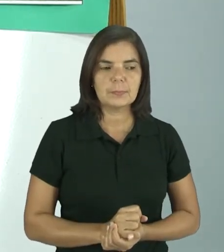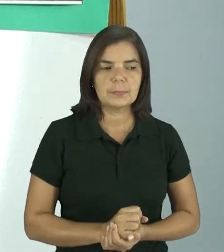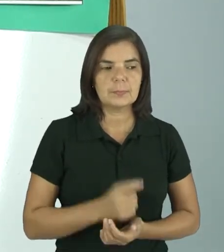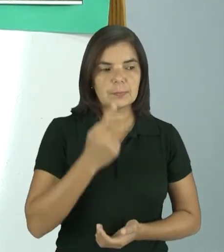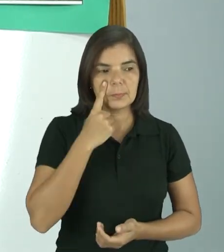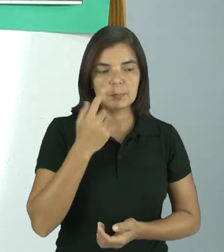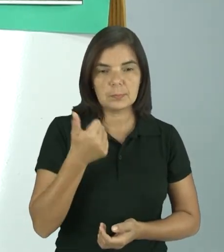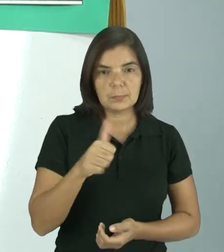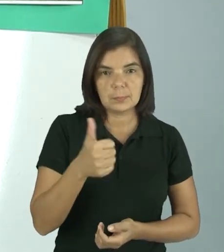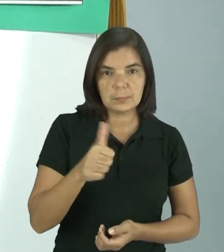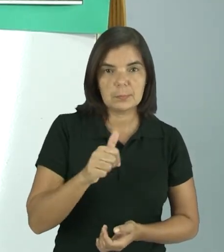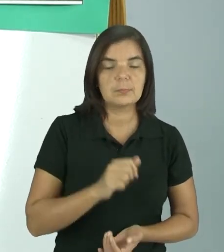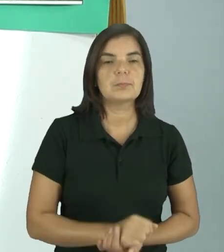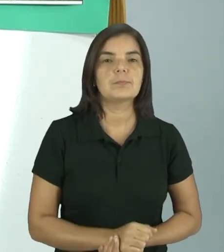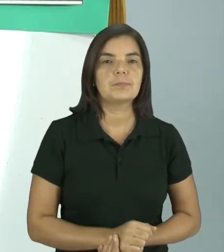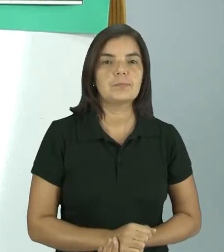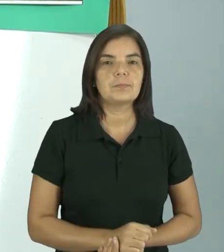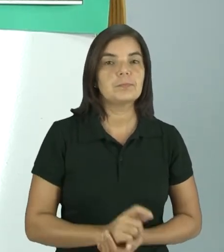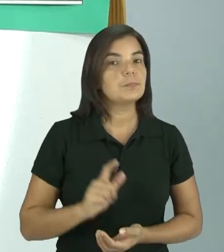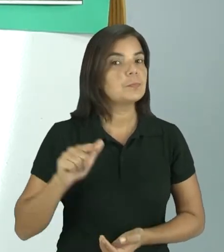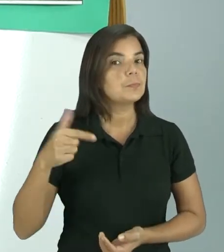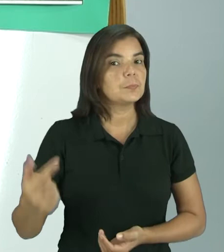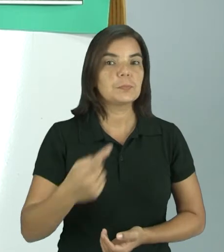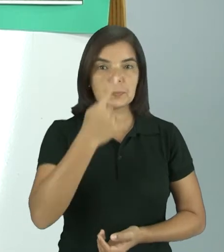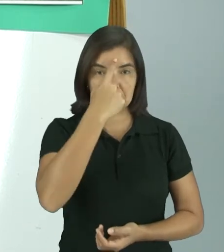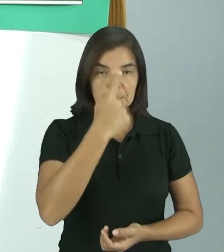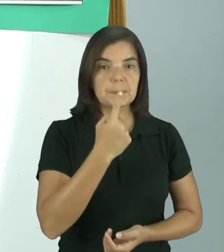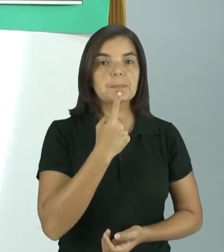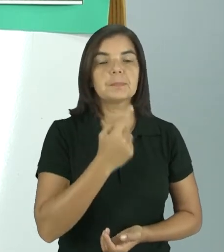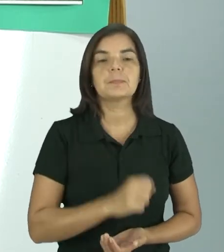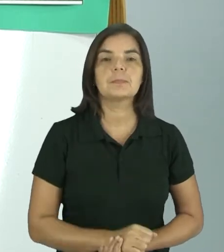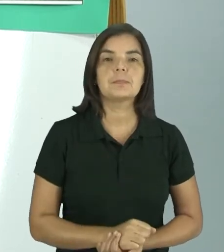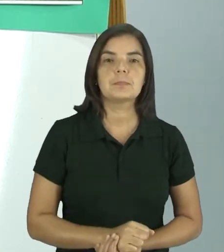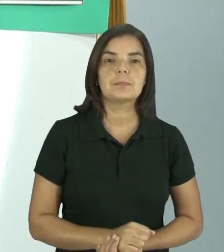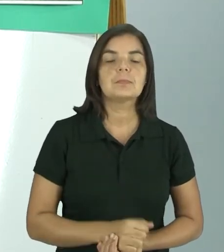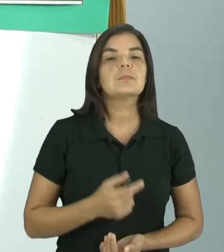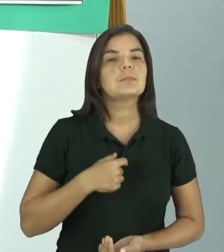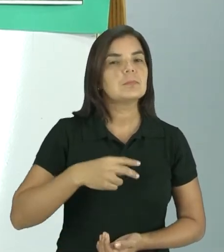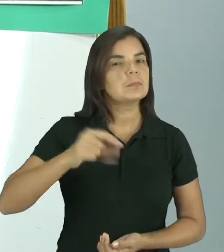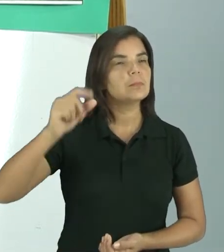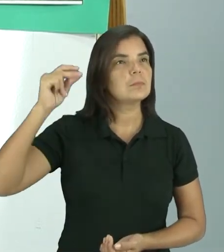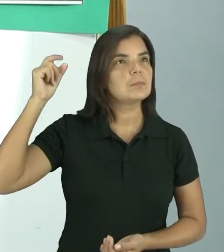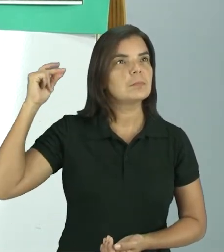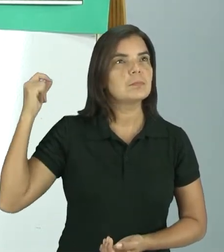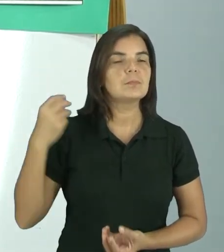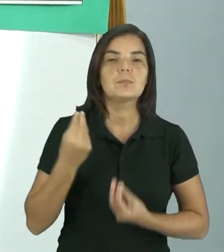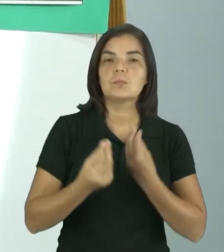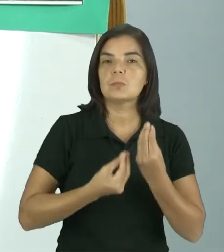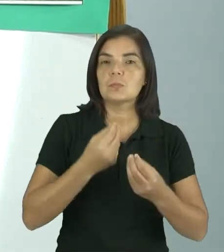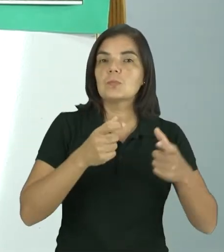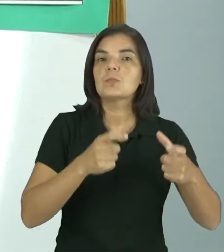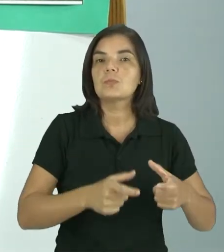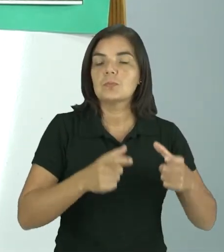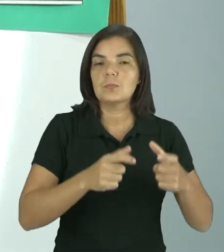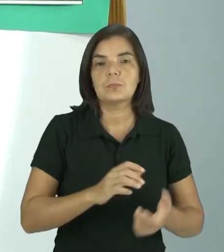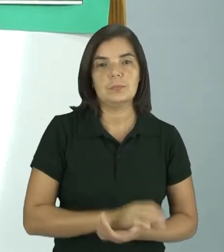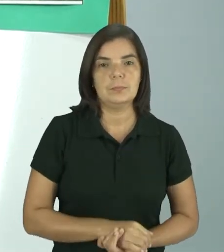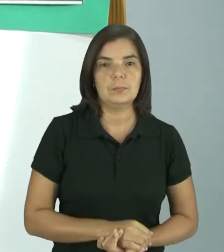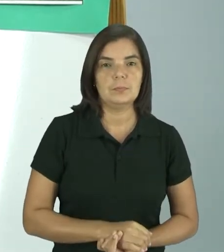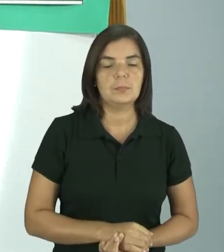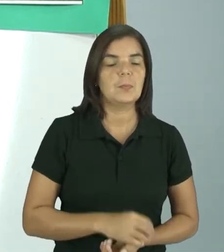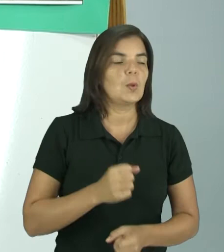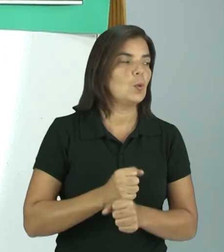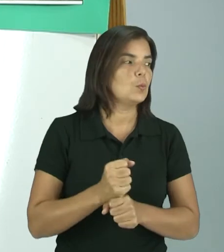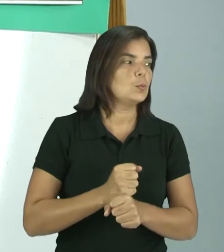Analisem. Vamos lá. E esta outra imagem. Uma imagem antiga de como era este lugar antigamente, há